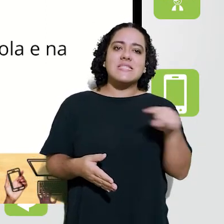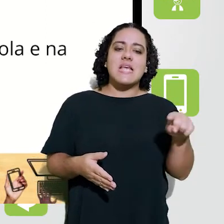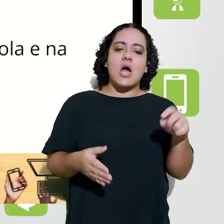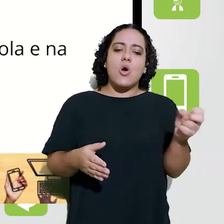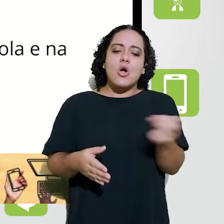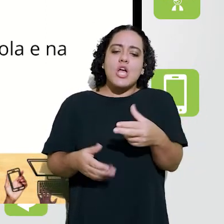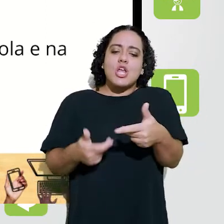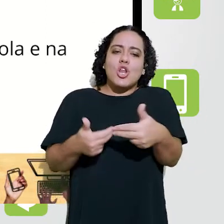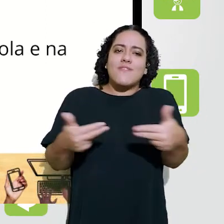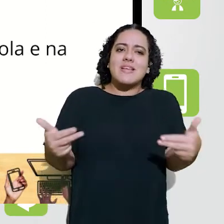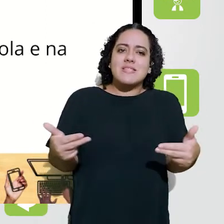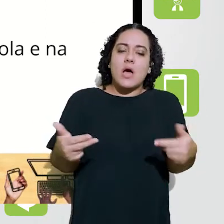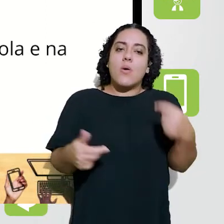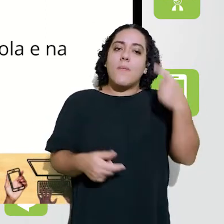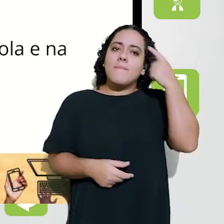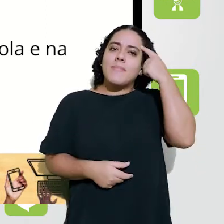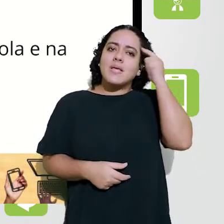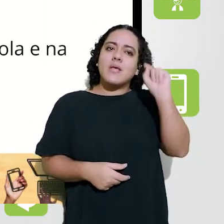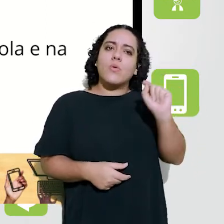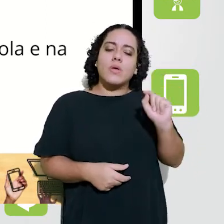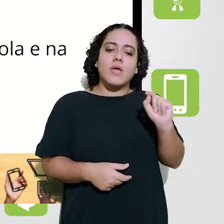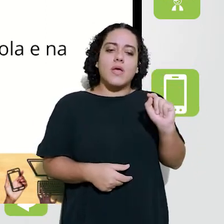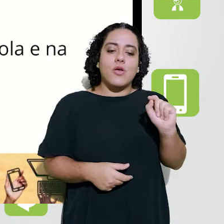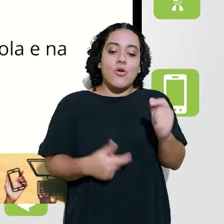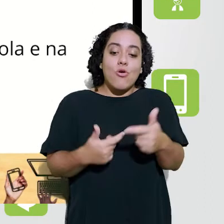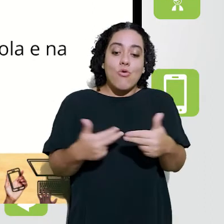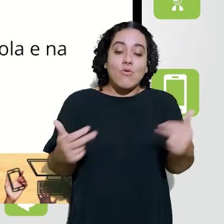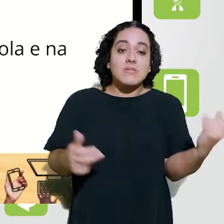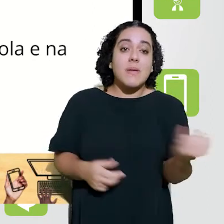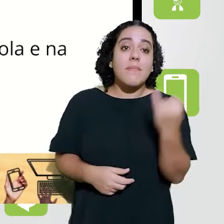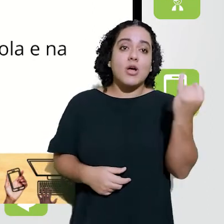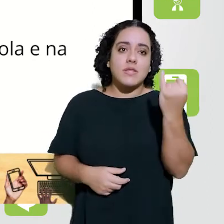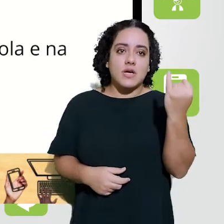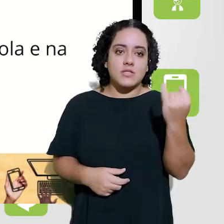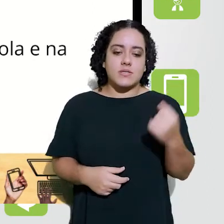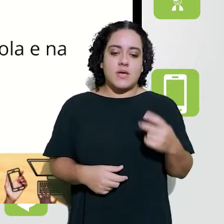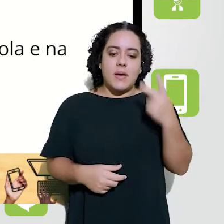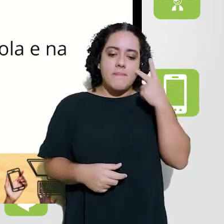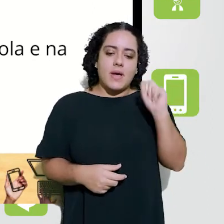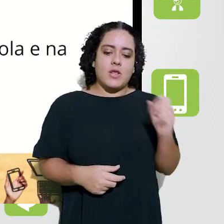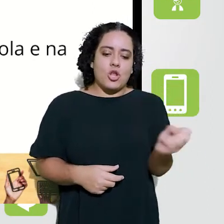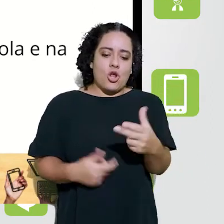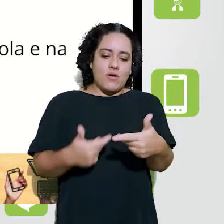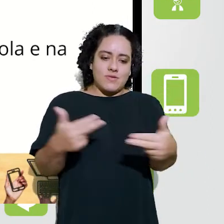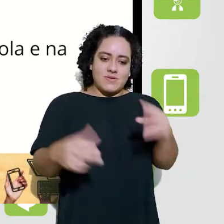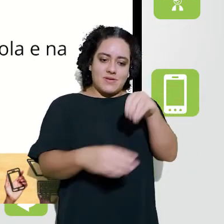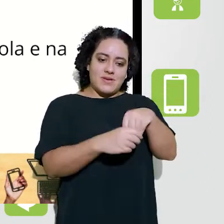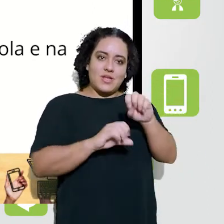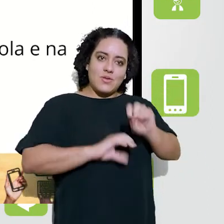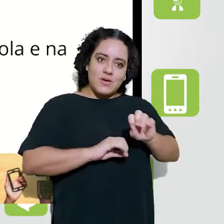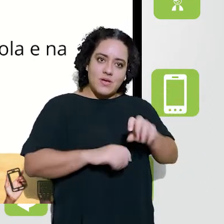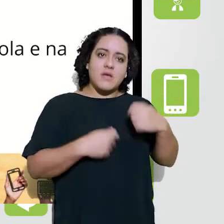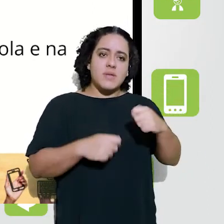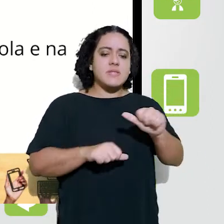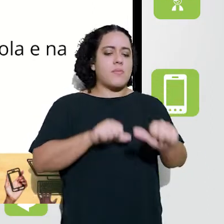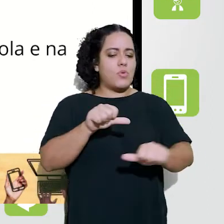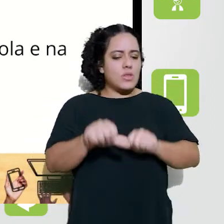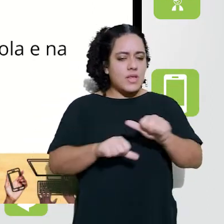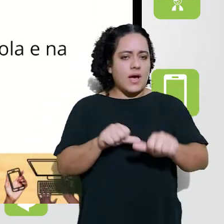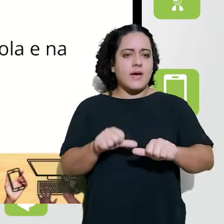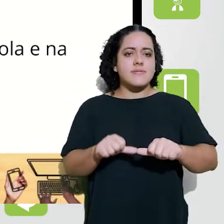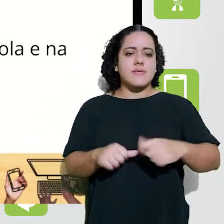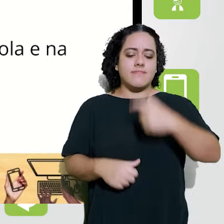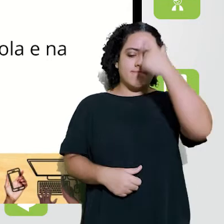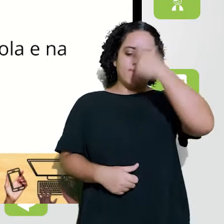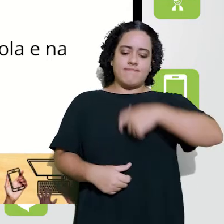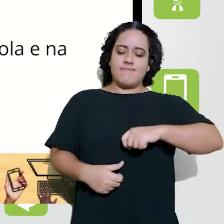falar de inovação é pensar pontos importantes, né? Inovar na educação, ela requer a gente pensar